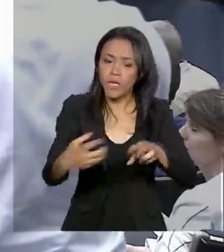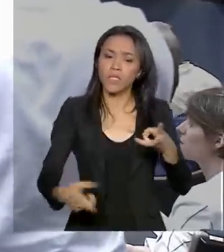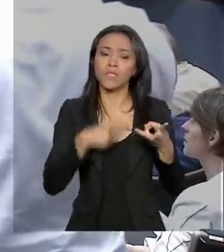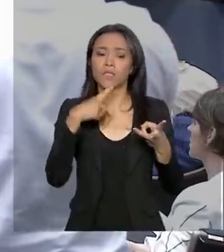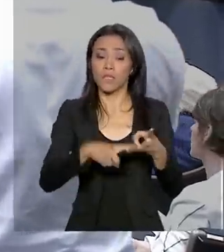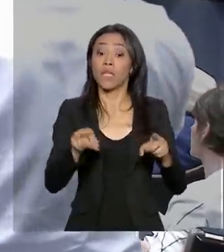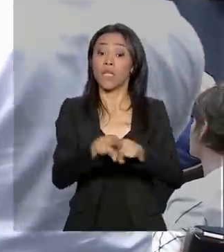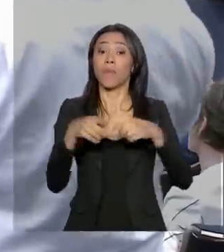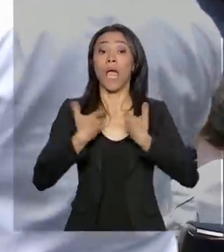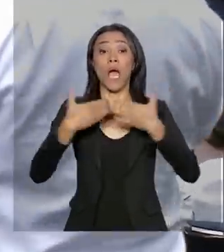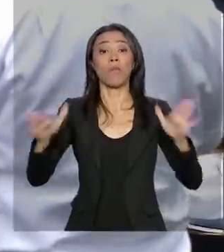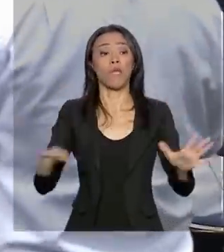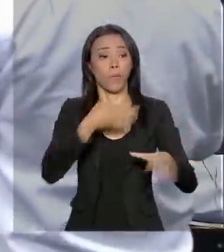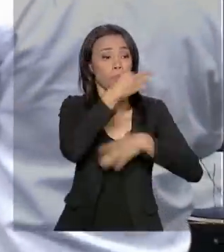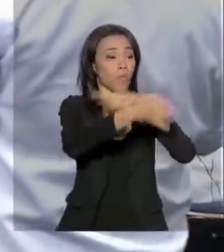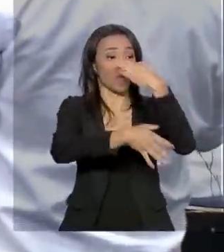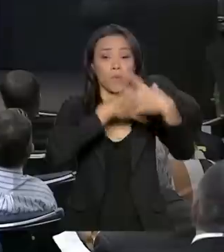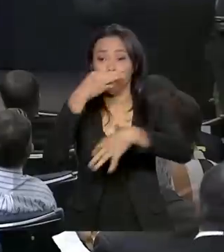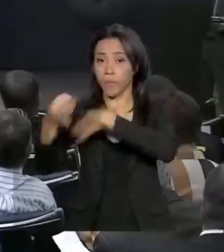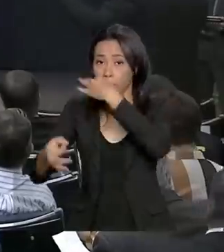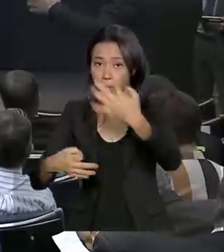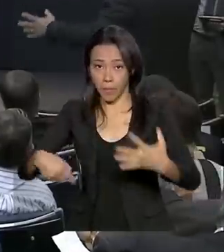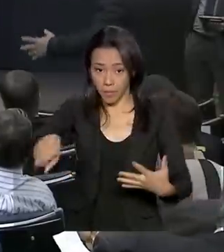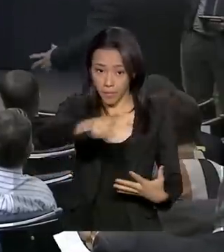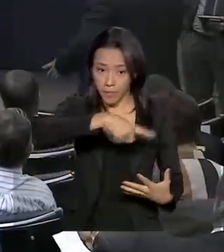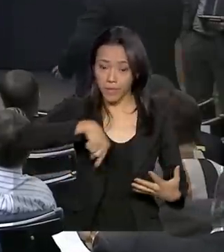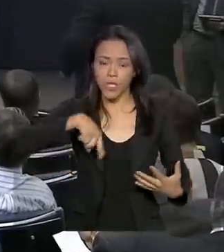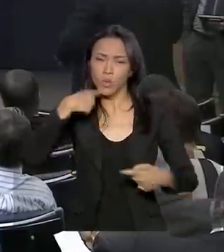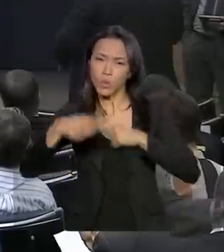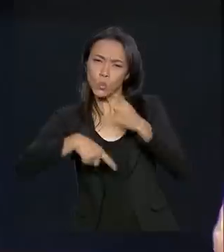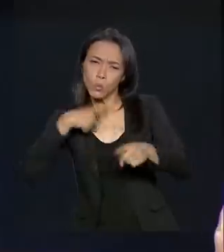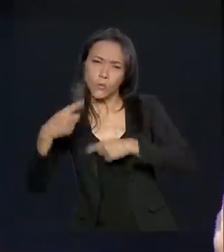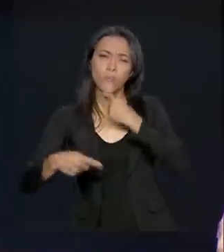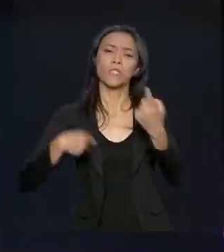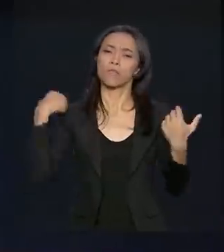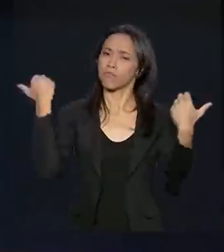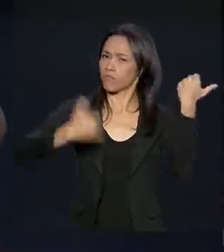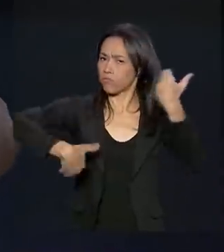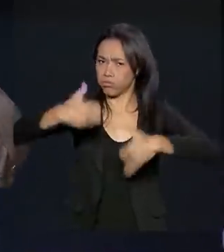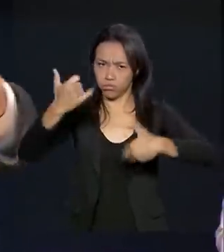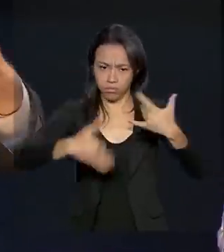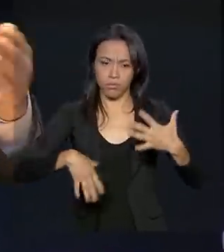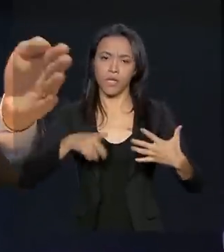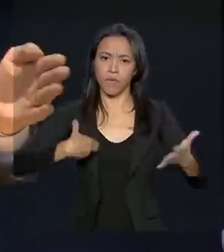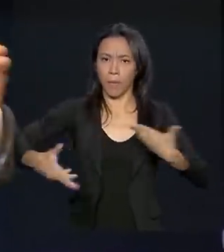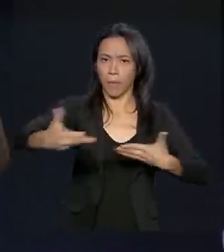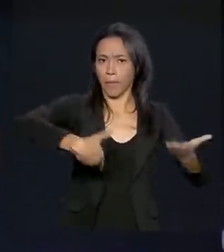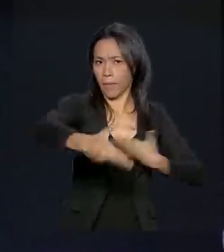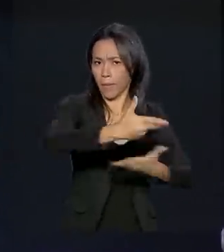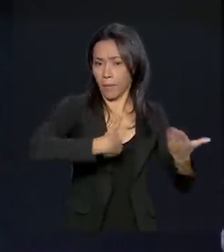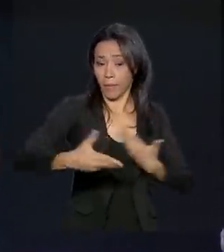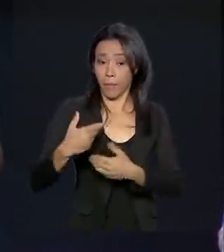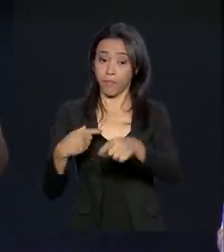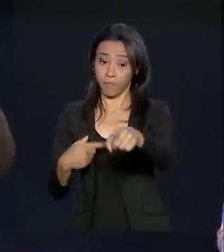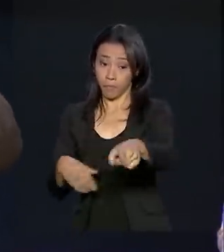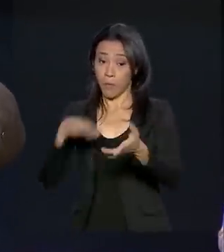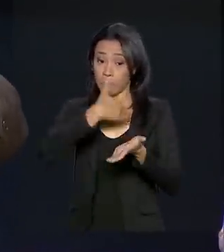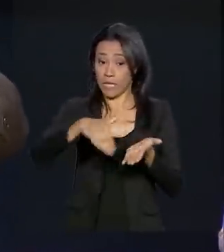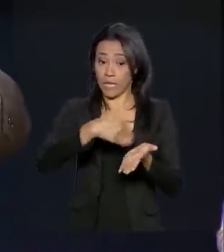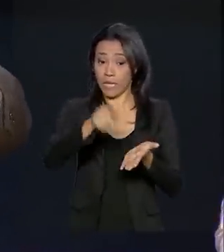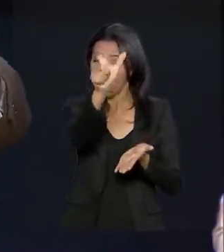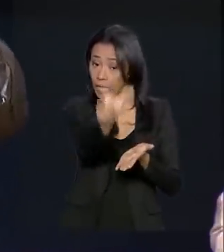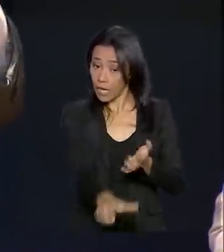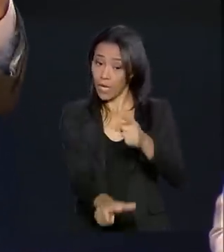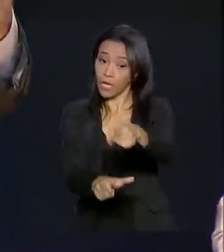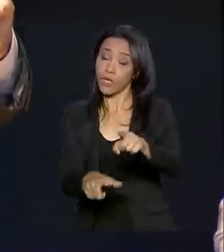para os caminhoneiros falarem, darem sugestões e também tirarem dúvidas. O secretário nacional dos transportes terrestres do Ministério da